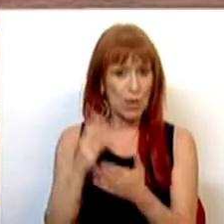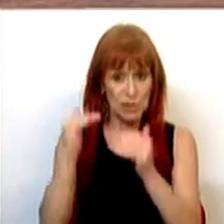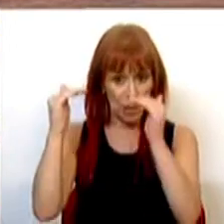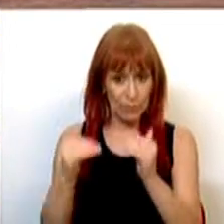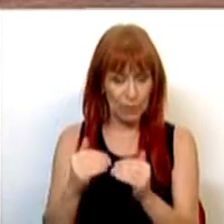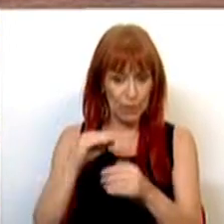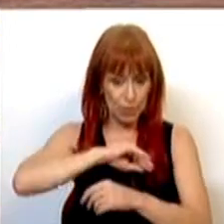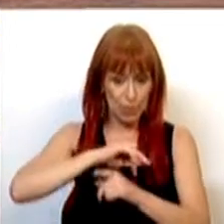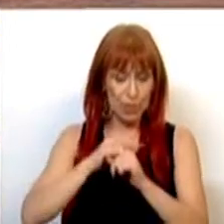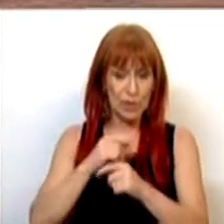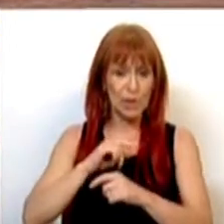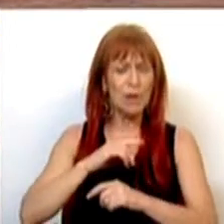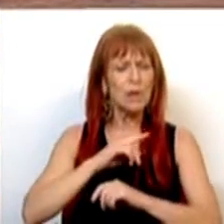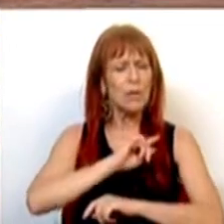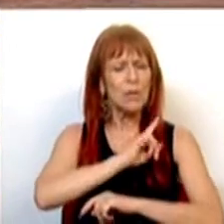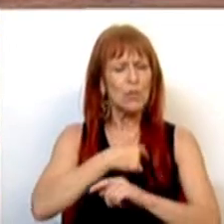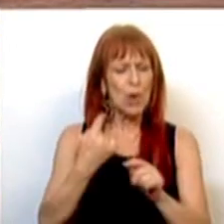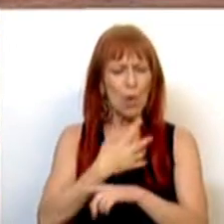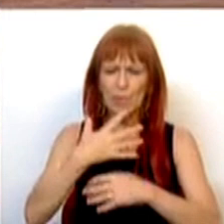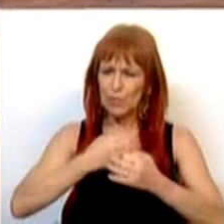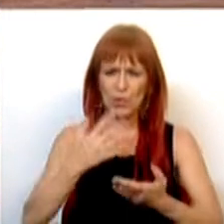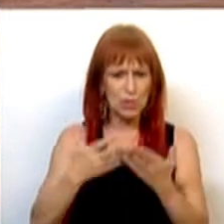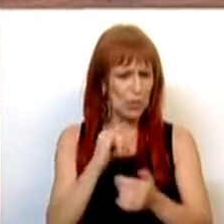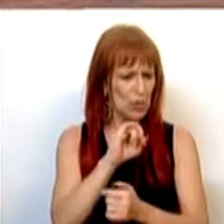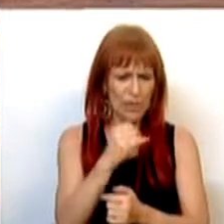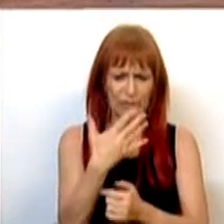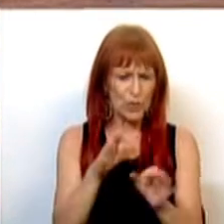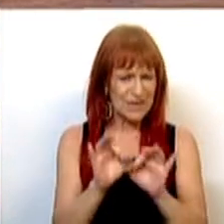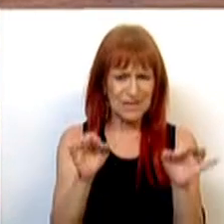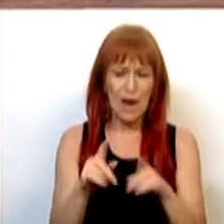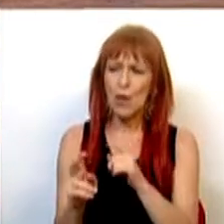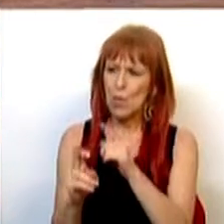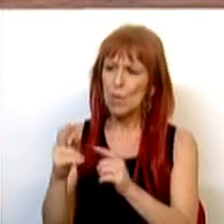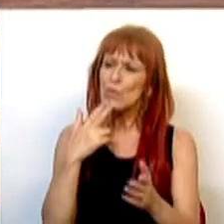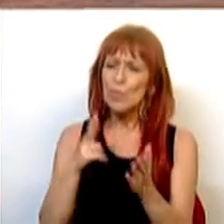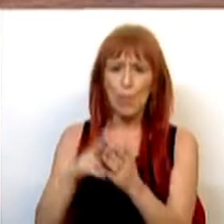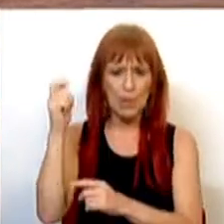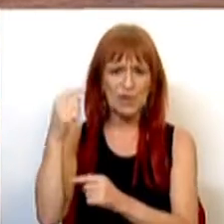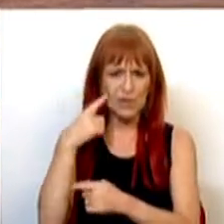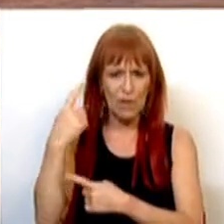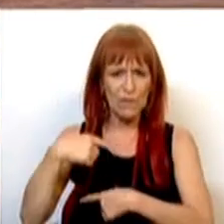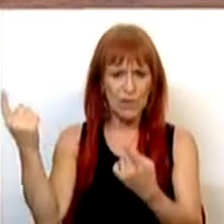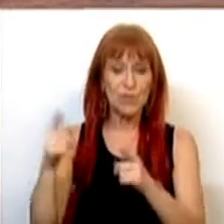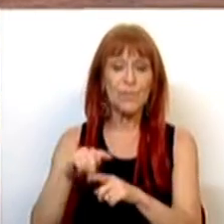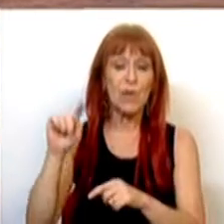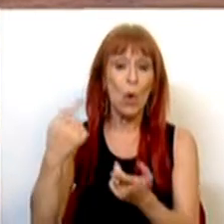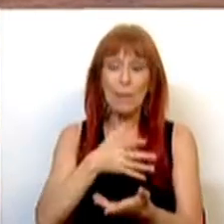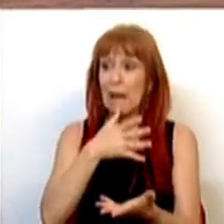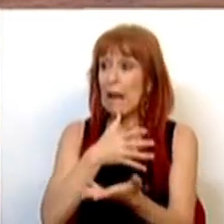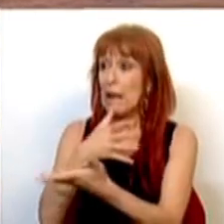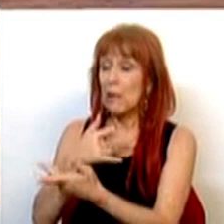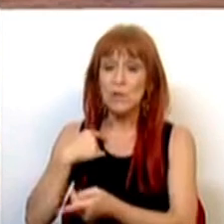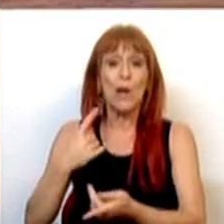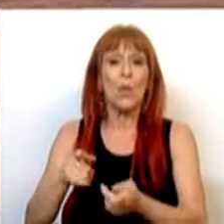repressão integral do seu poder de compra face a 2021, como irão beneficiar um justo aumento real das suas pensões. Sem estes argumentos,